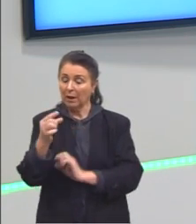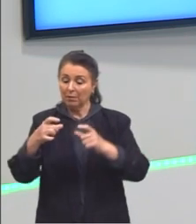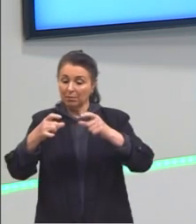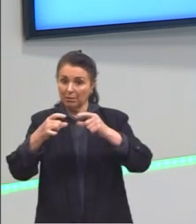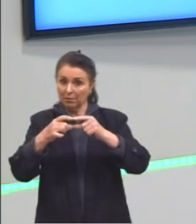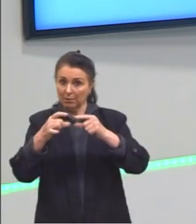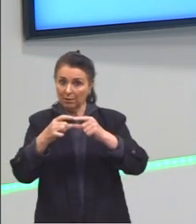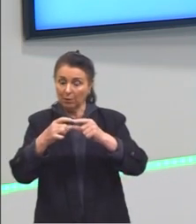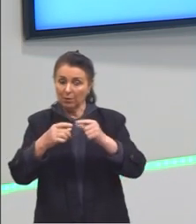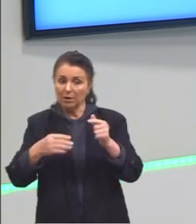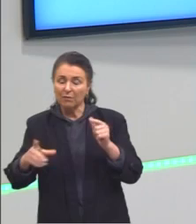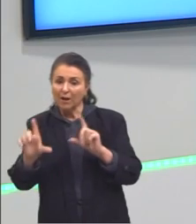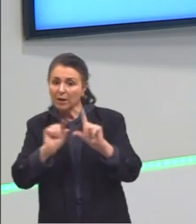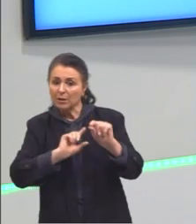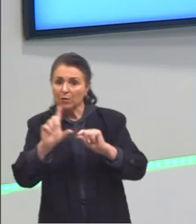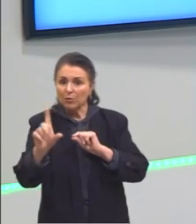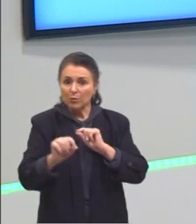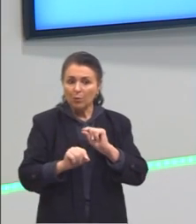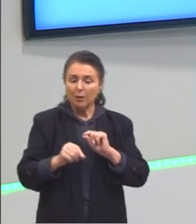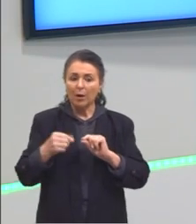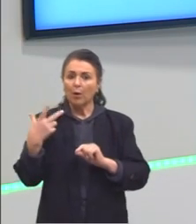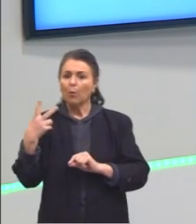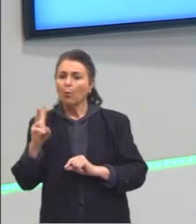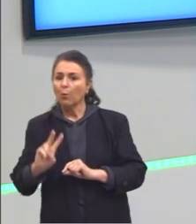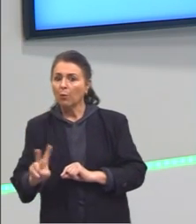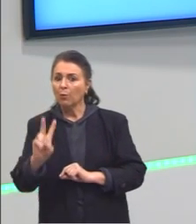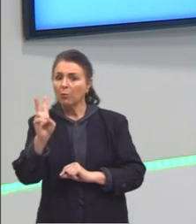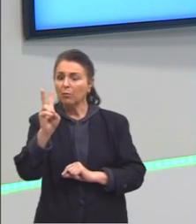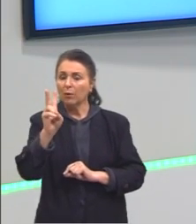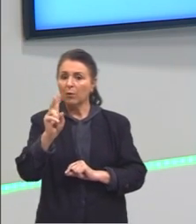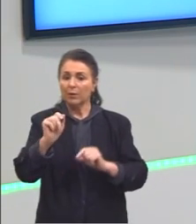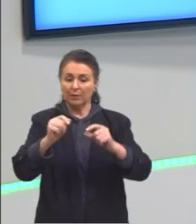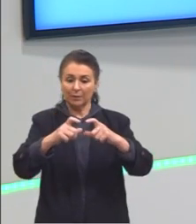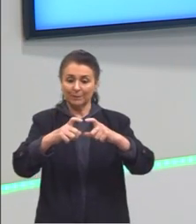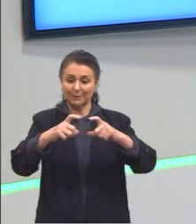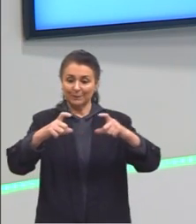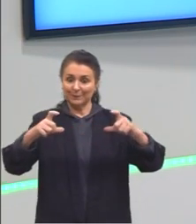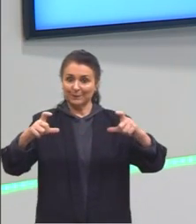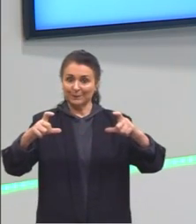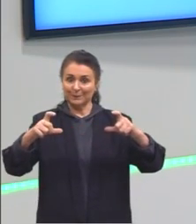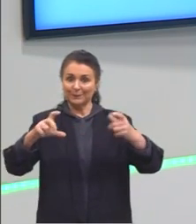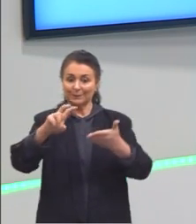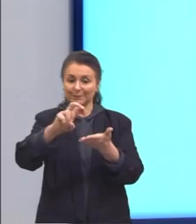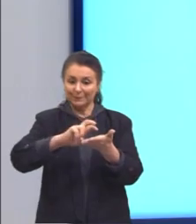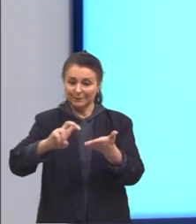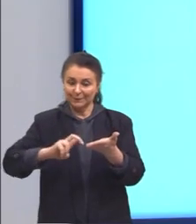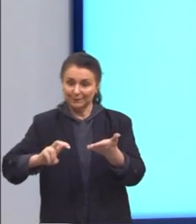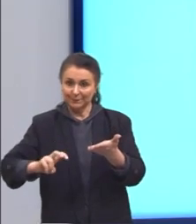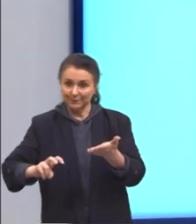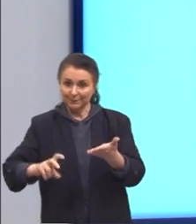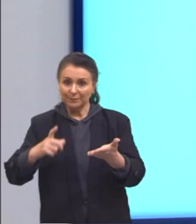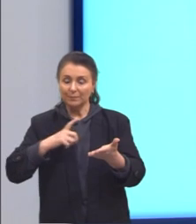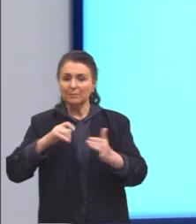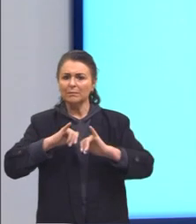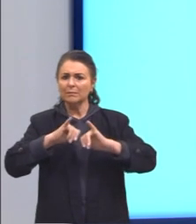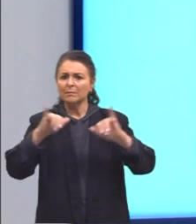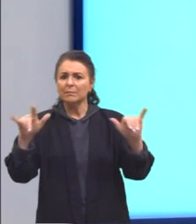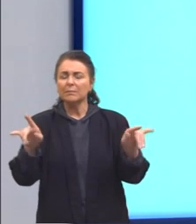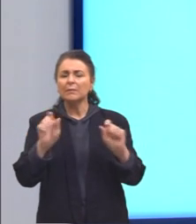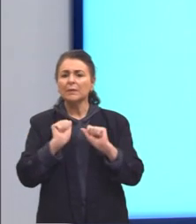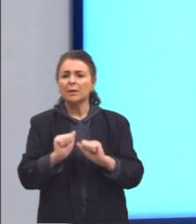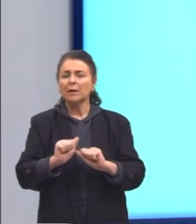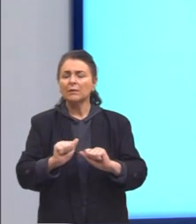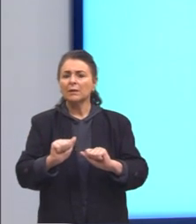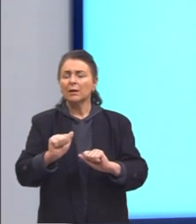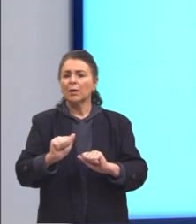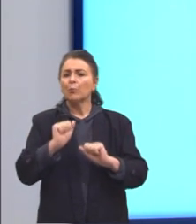limite de preço aquele cartão que tiver a maior área de impressão. A questão nos diz ainda para utilizarmos